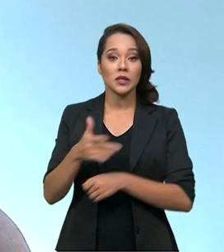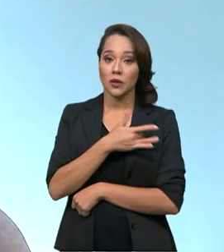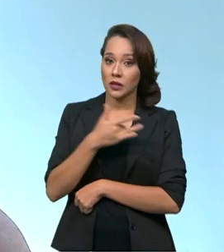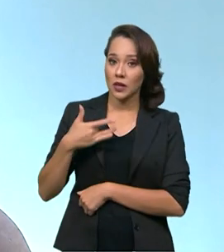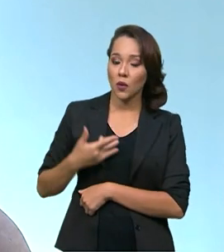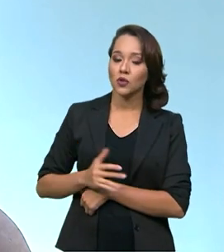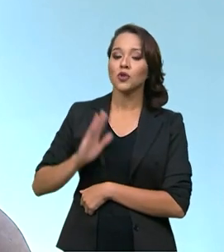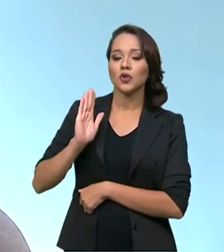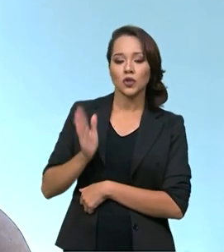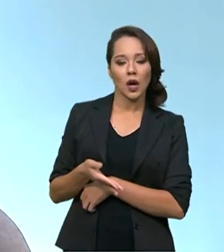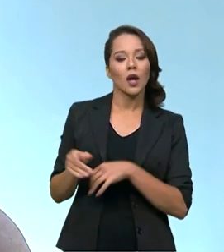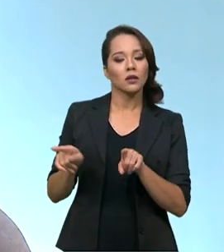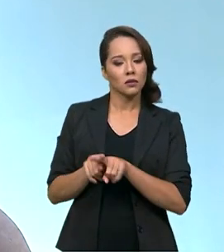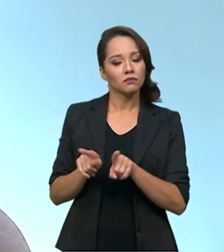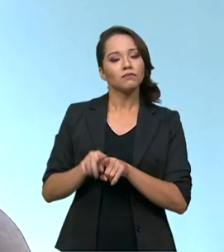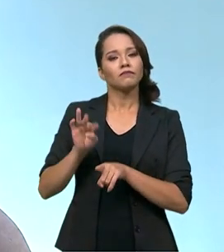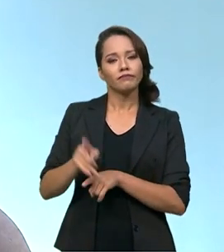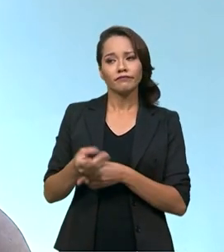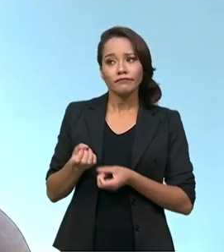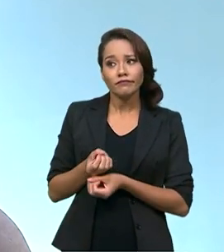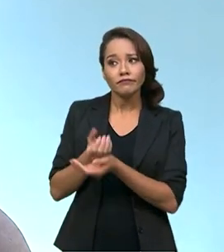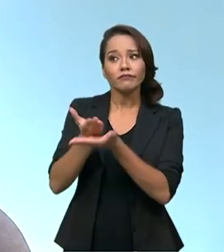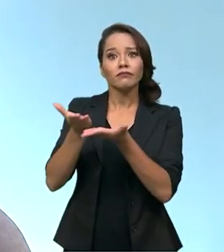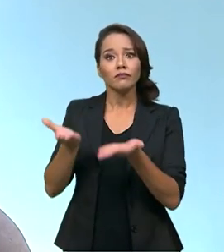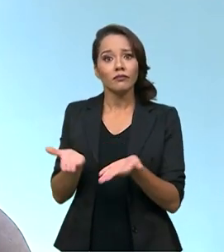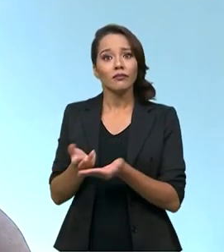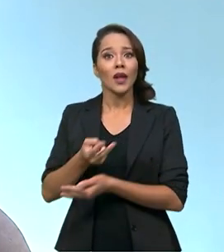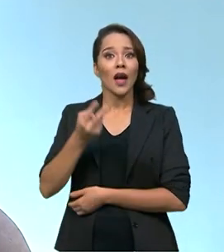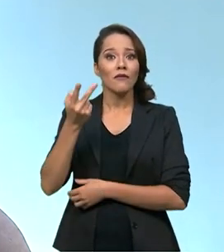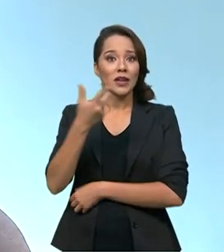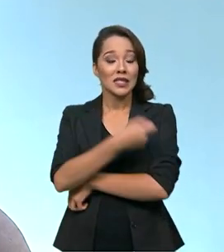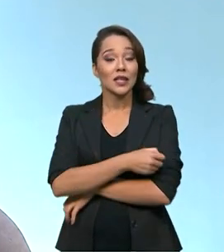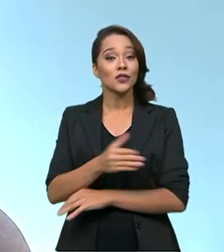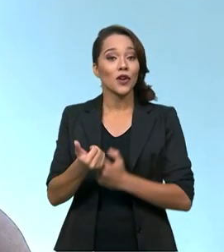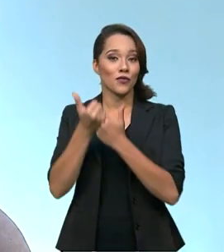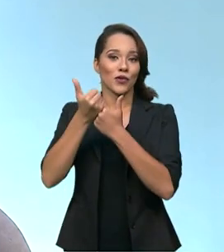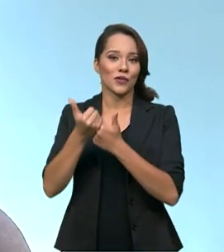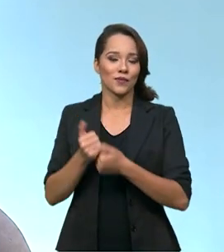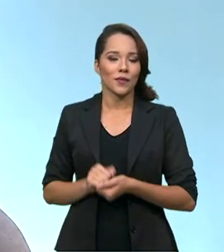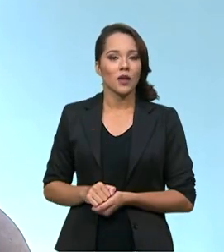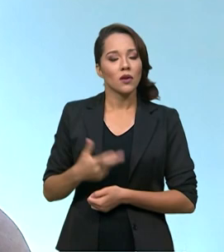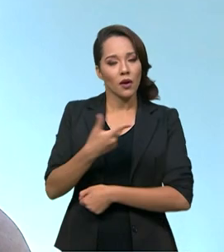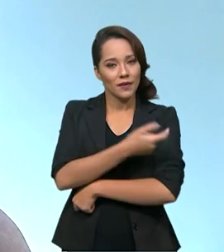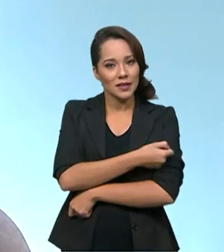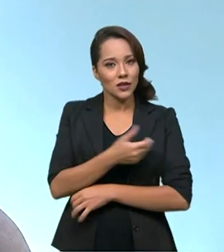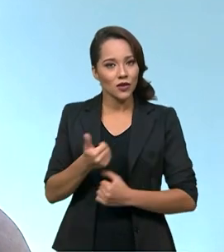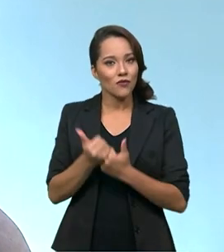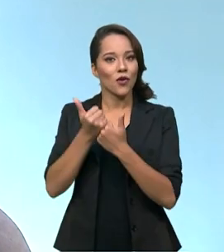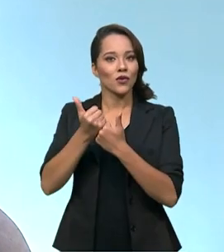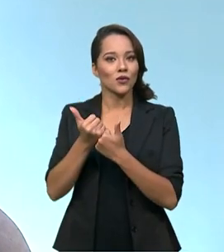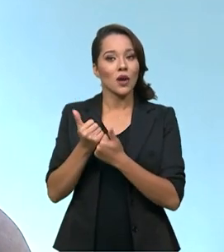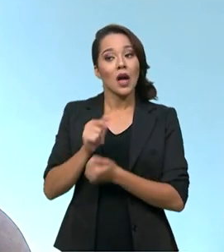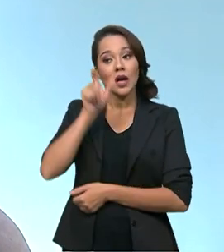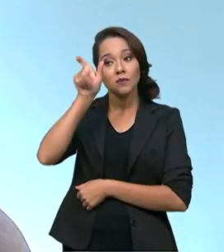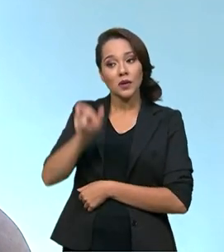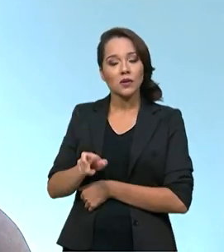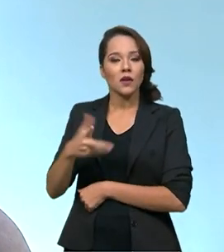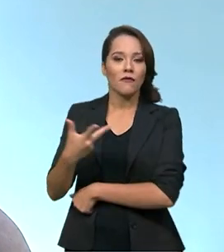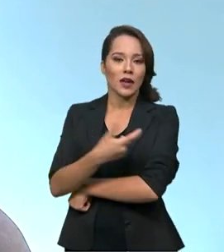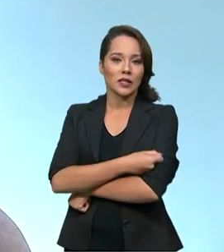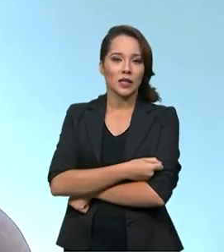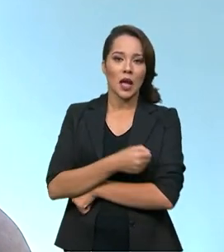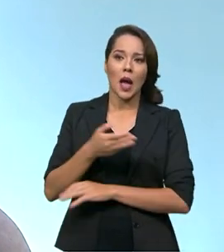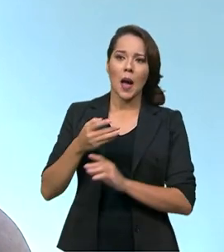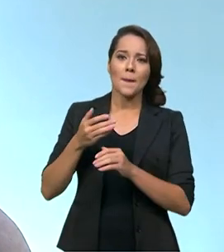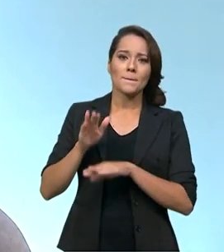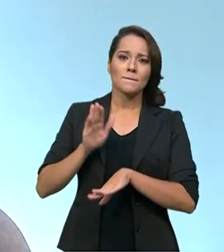já está também provendo a dose de reforço. Então, com a dose de reforço, aqueles que tomaram vacinas